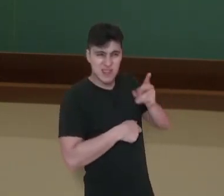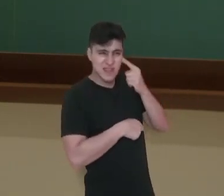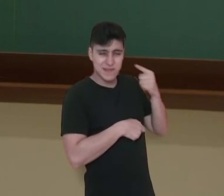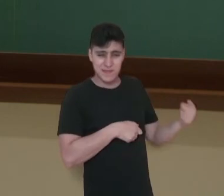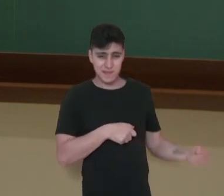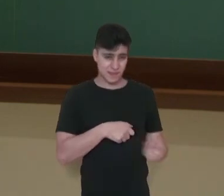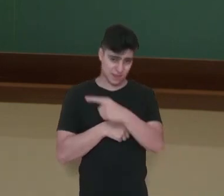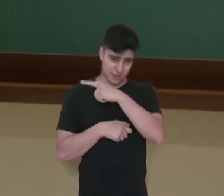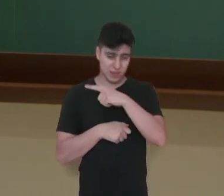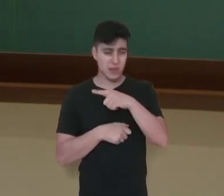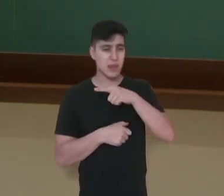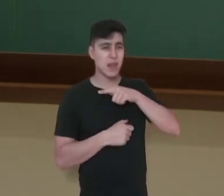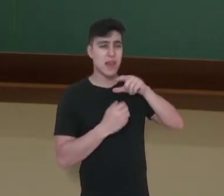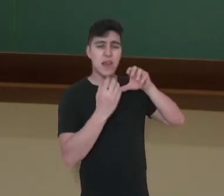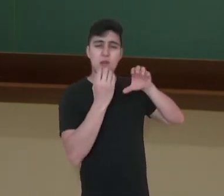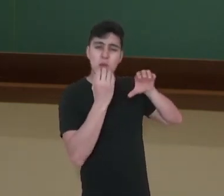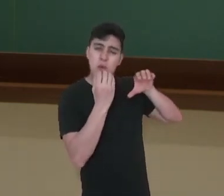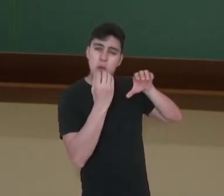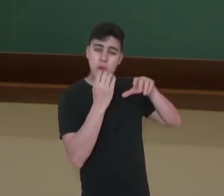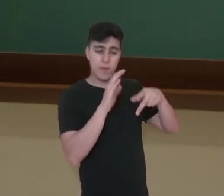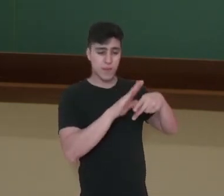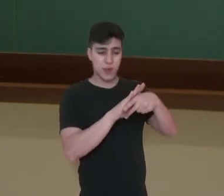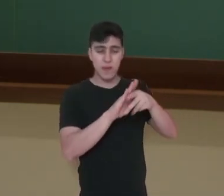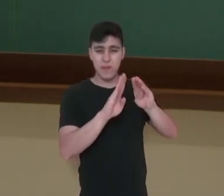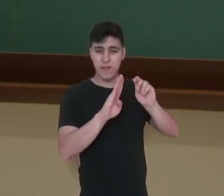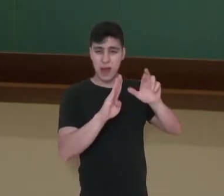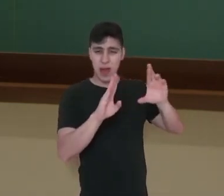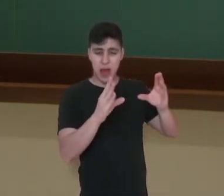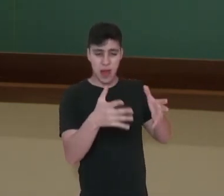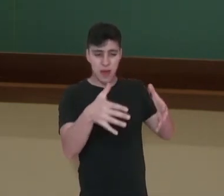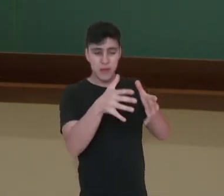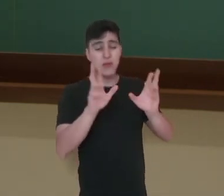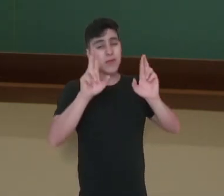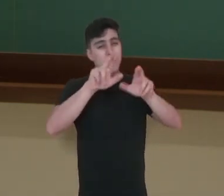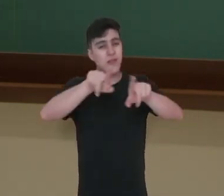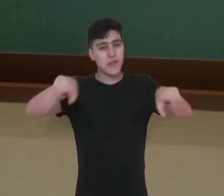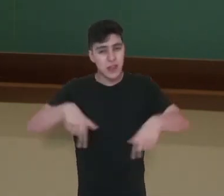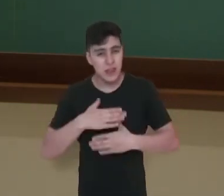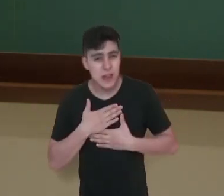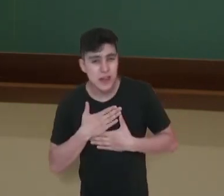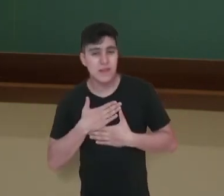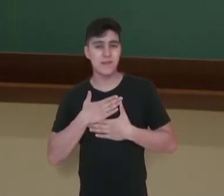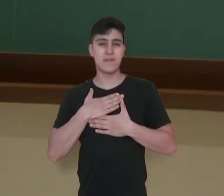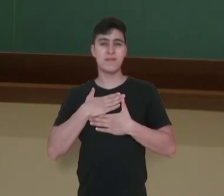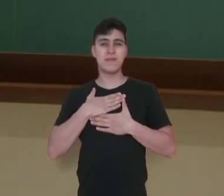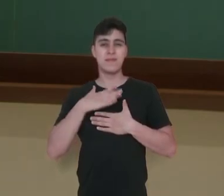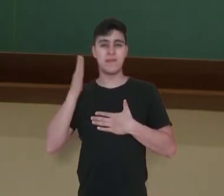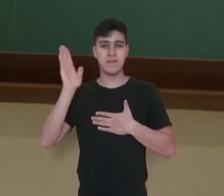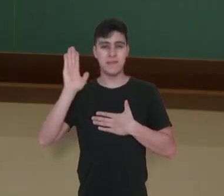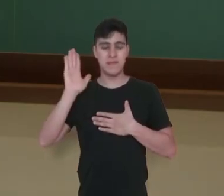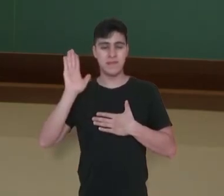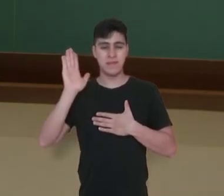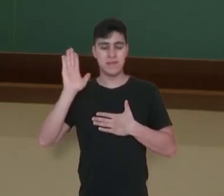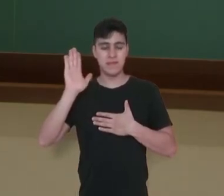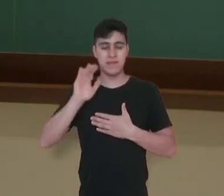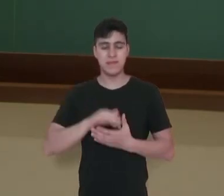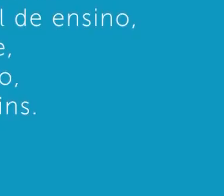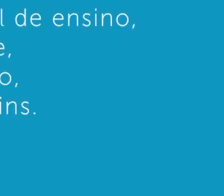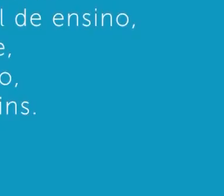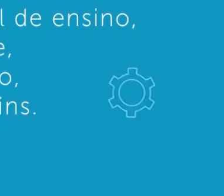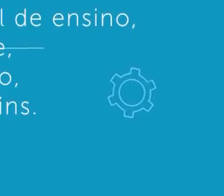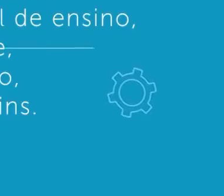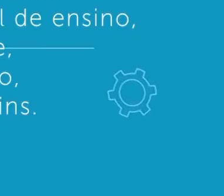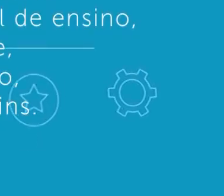literalmente flauta de cerâmica. Eu espero que você tenha gostado e até breve.